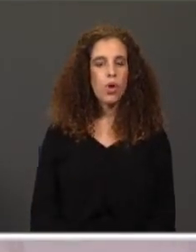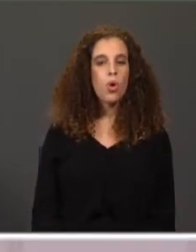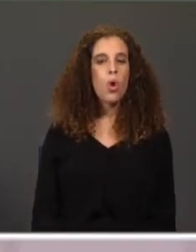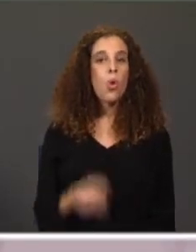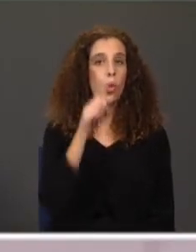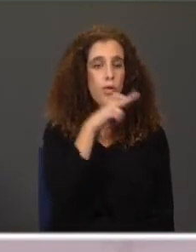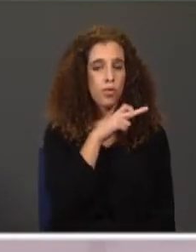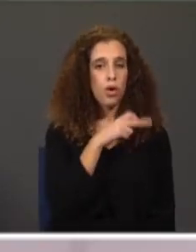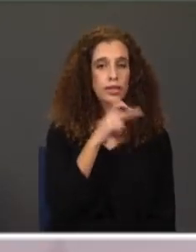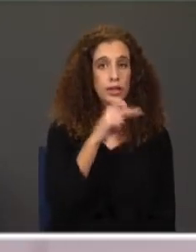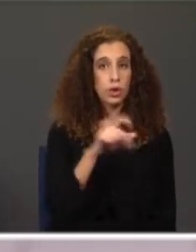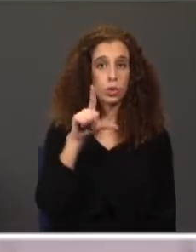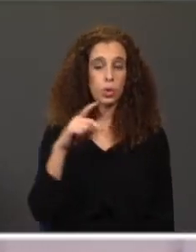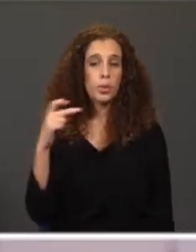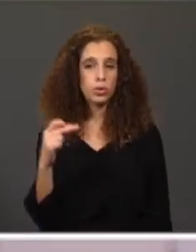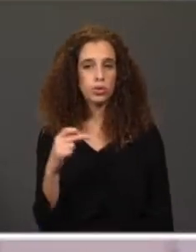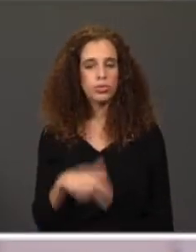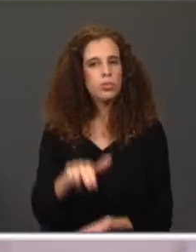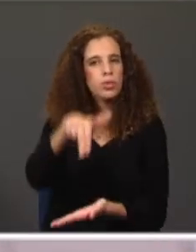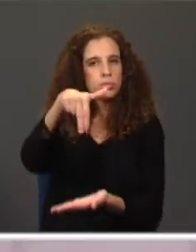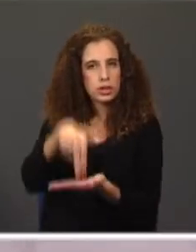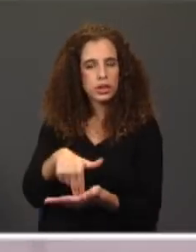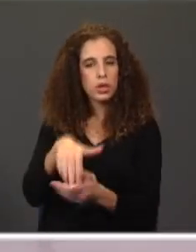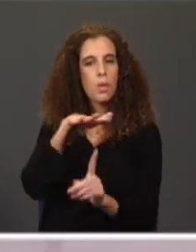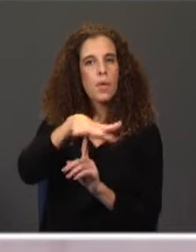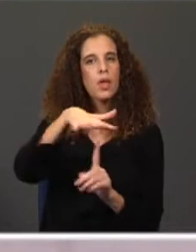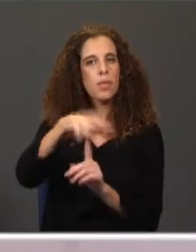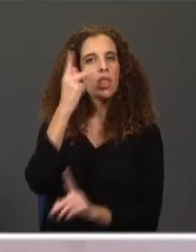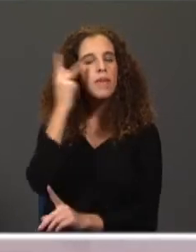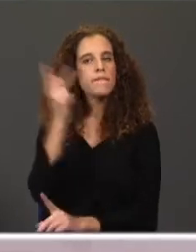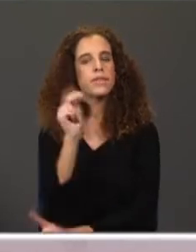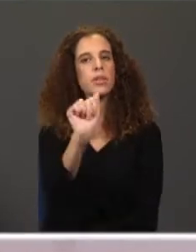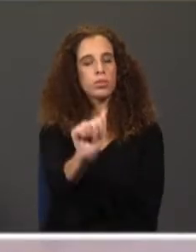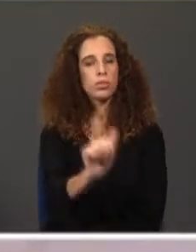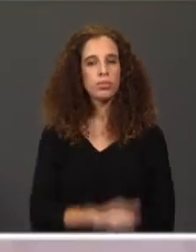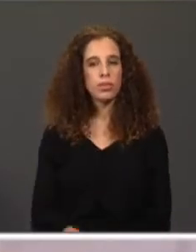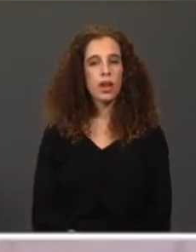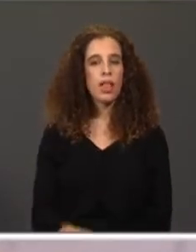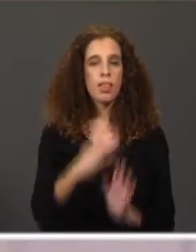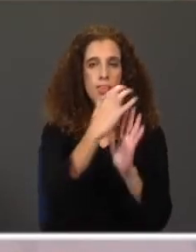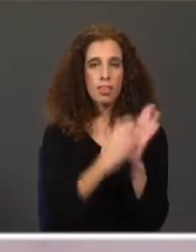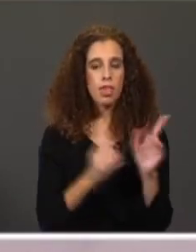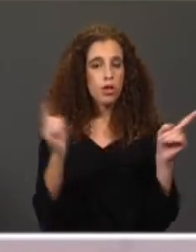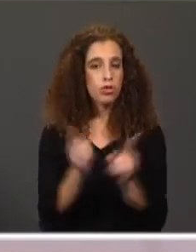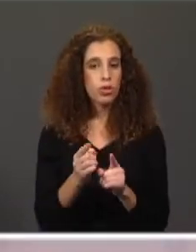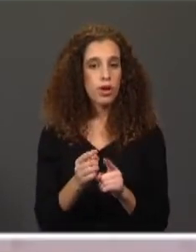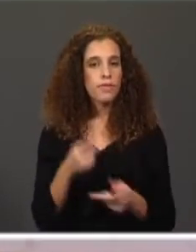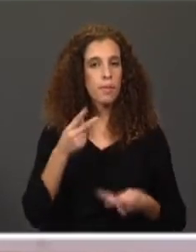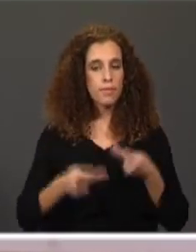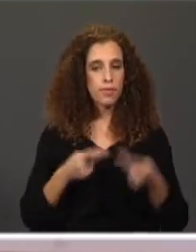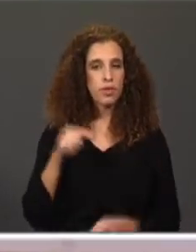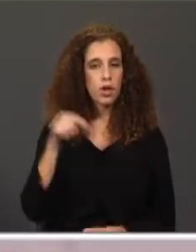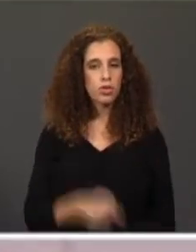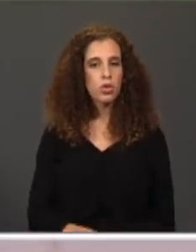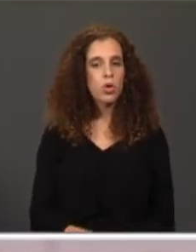foi uma presença muito importante, uma influência muito importante na sua vida. E, na crónica que vamos analisar hoje, um silêncio